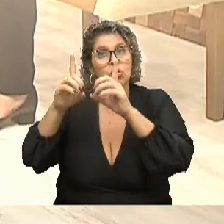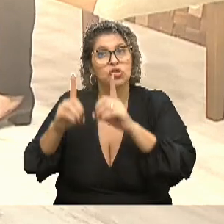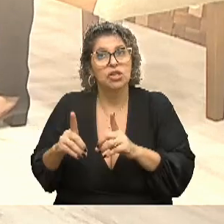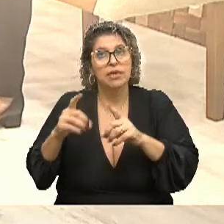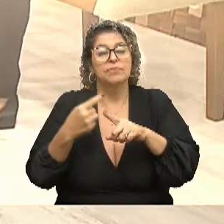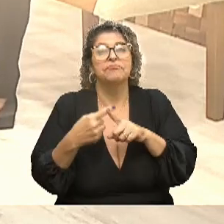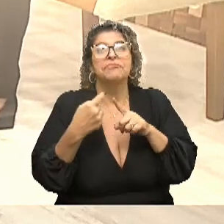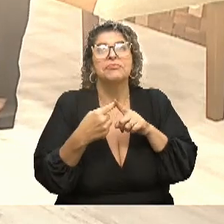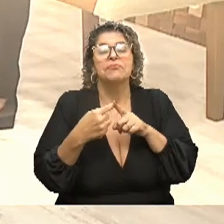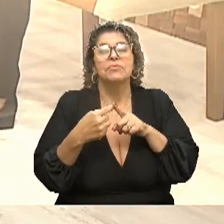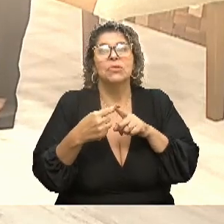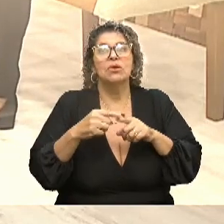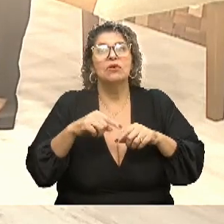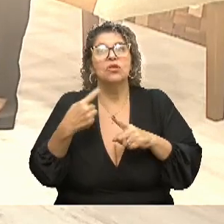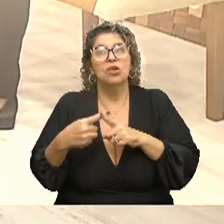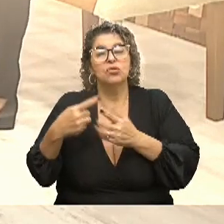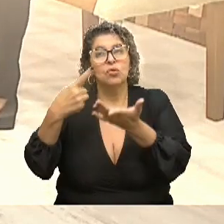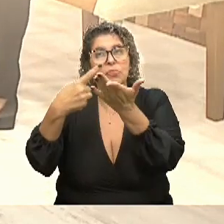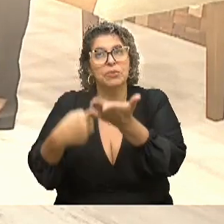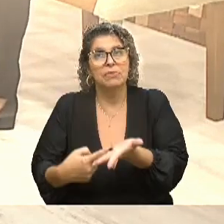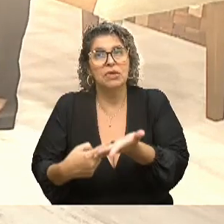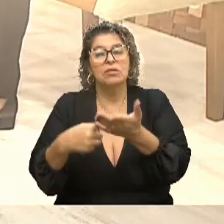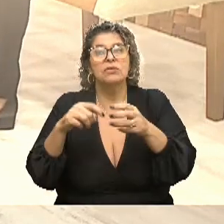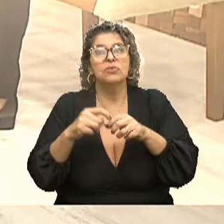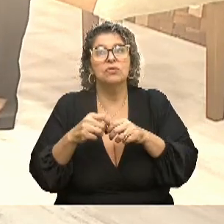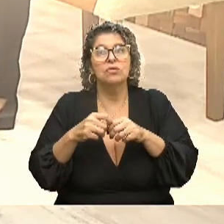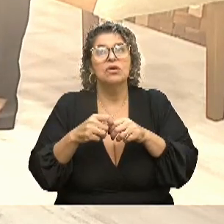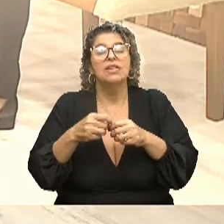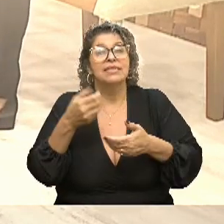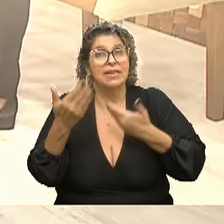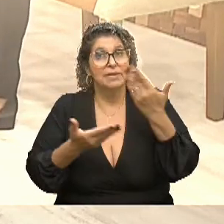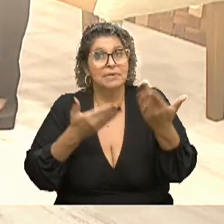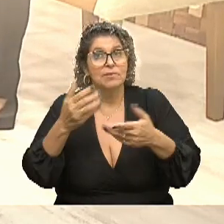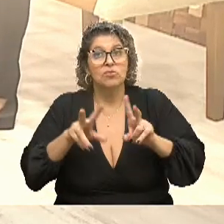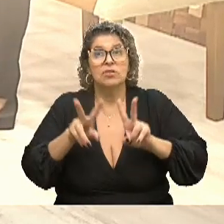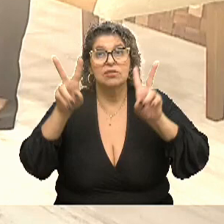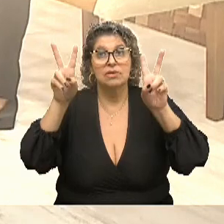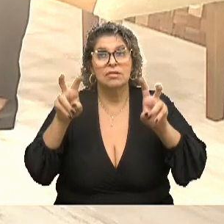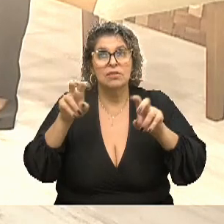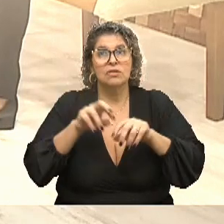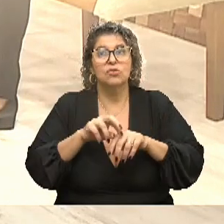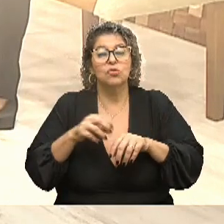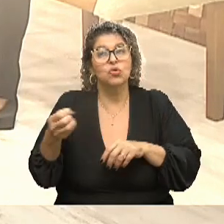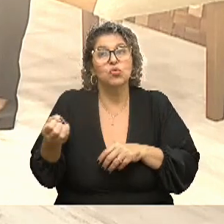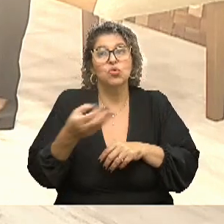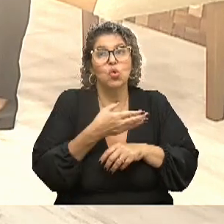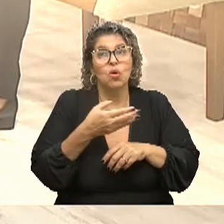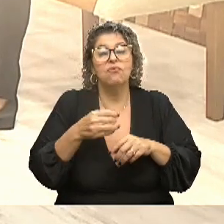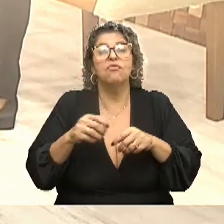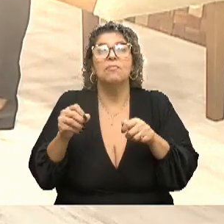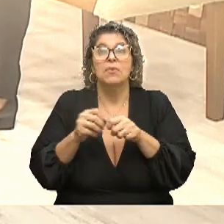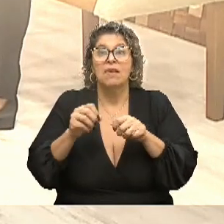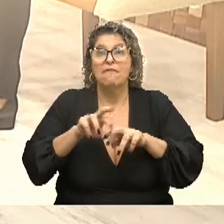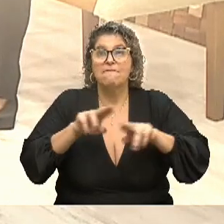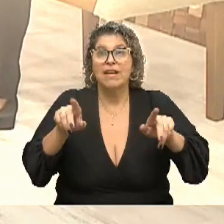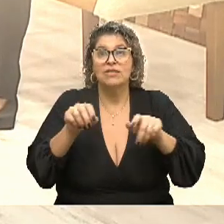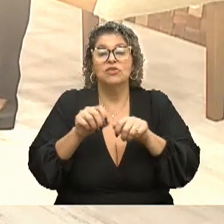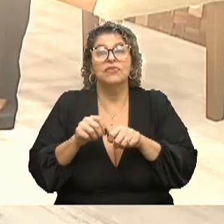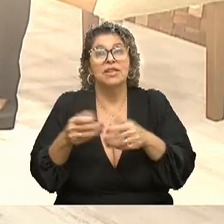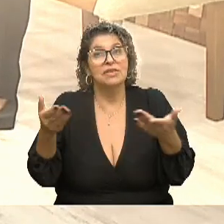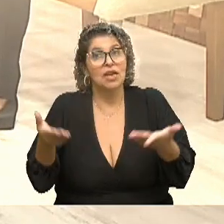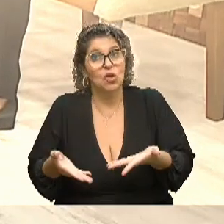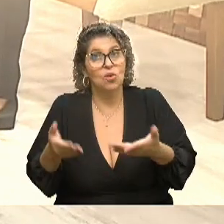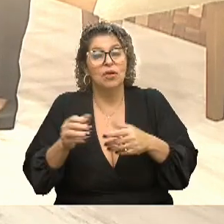Fica aqui o nosso compromisso, então, com vocês, de continuar nos tratando sobre esse assunto, né? Em outra edição do programa Faça Diferentes, mas hoje,